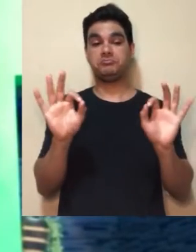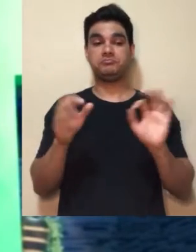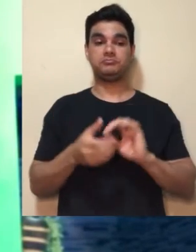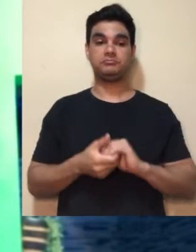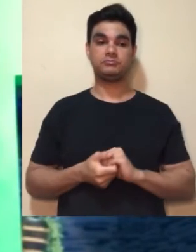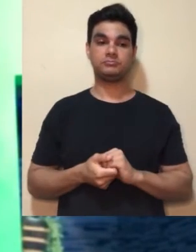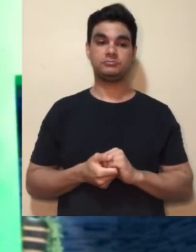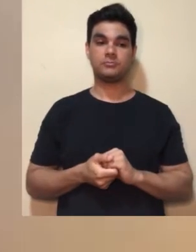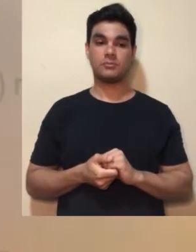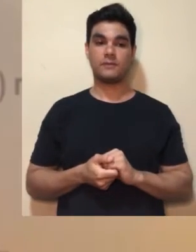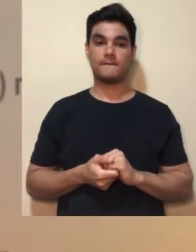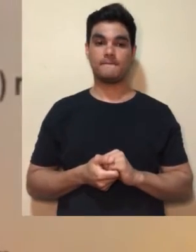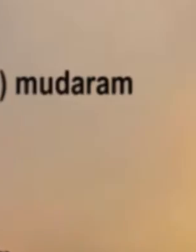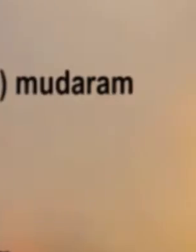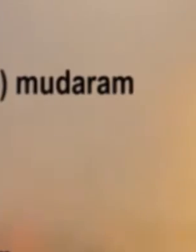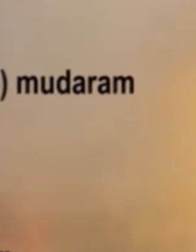se manter limpo seu quintal.